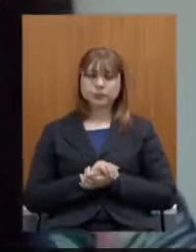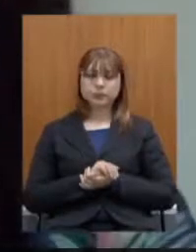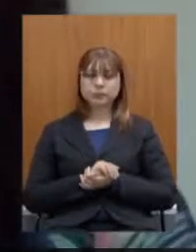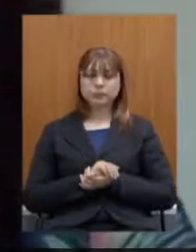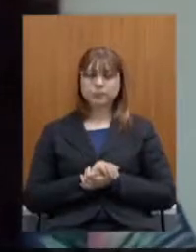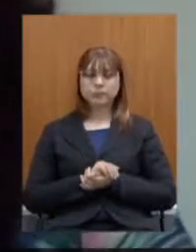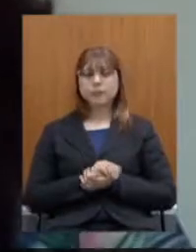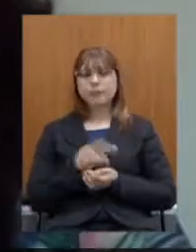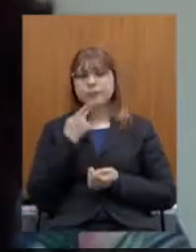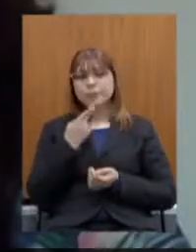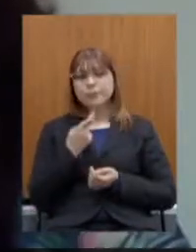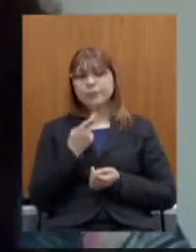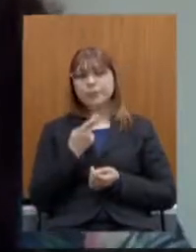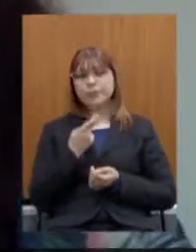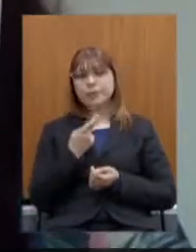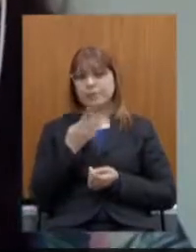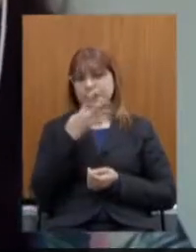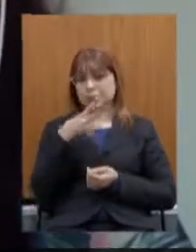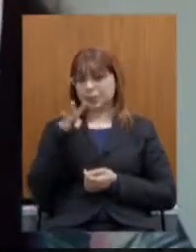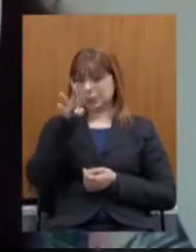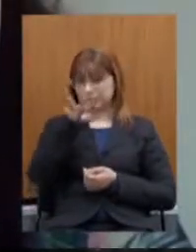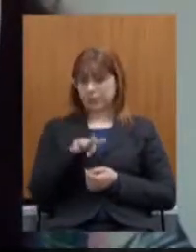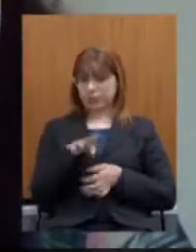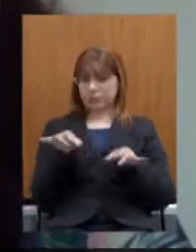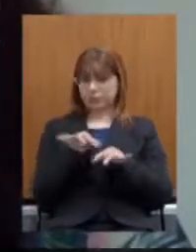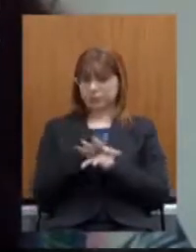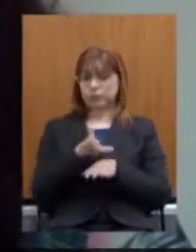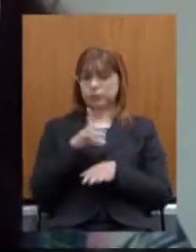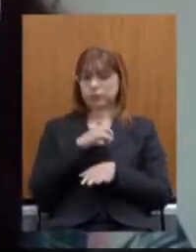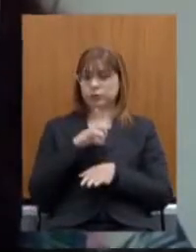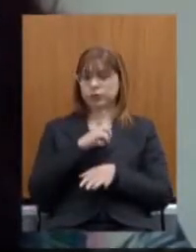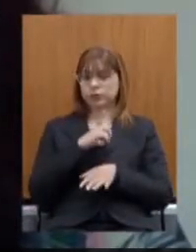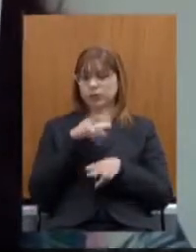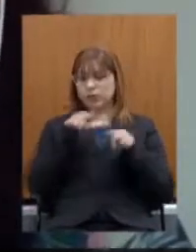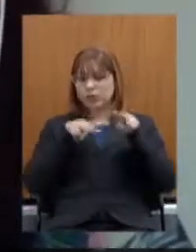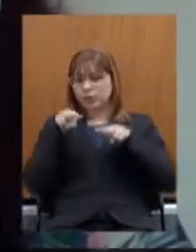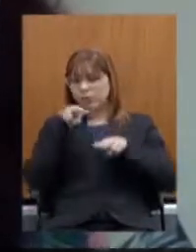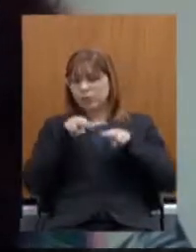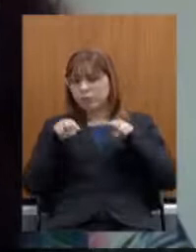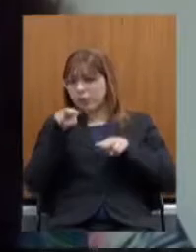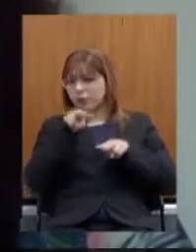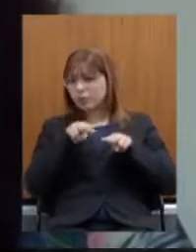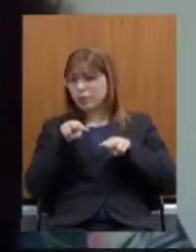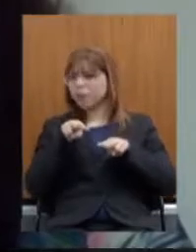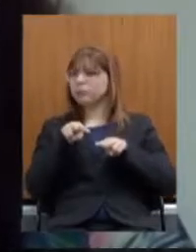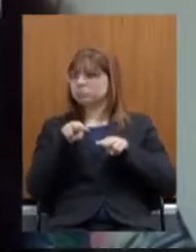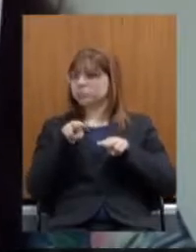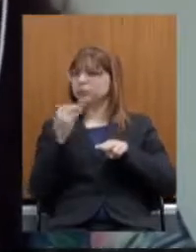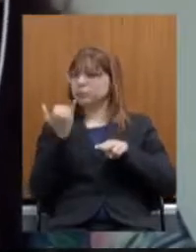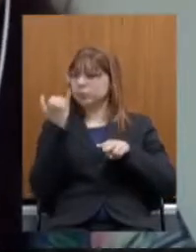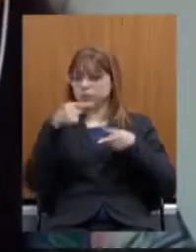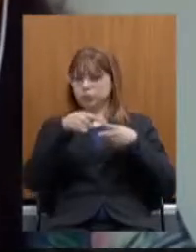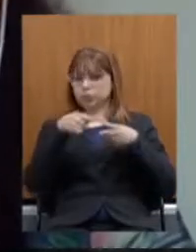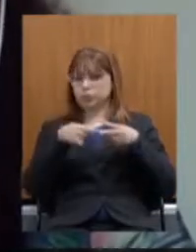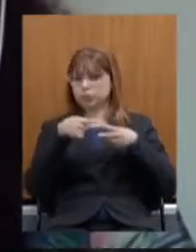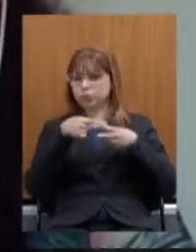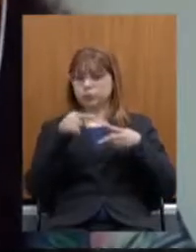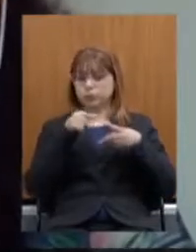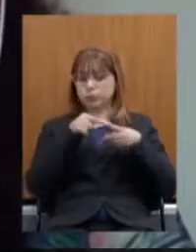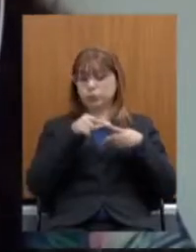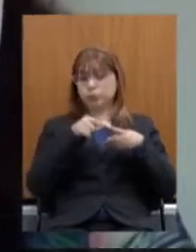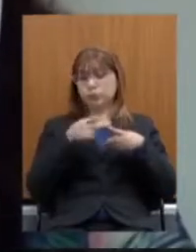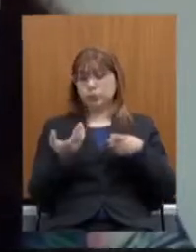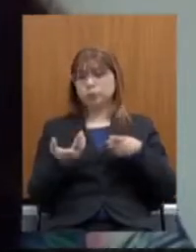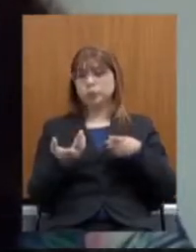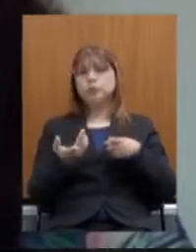dizer que a tabela contém dois pontos de análise fundamentais. Um é naturalmente